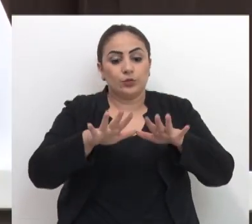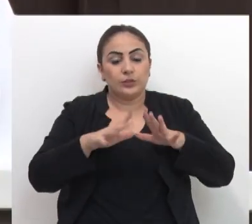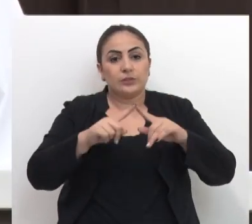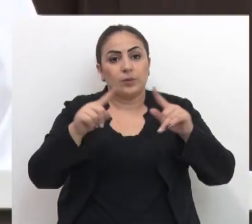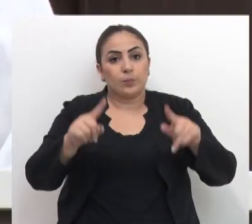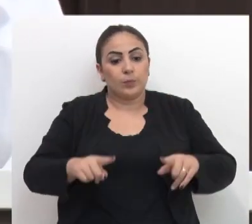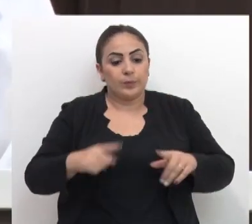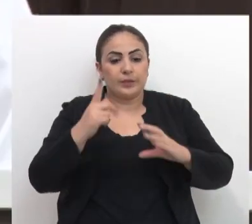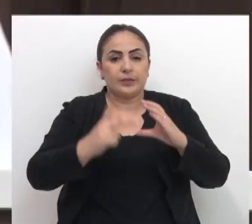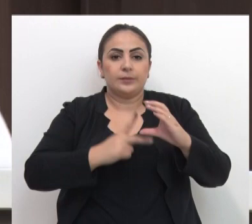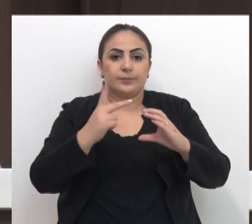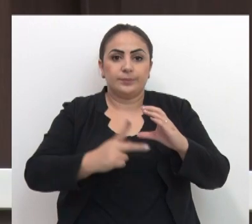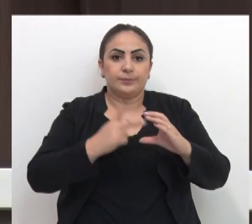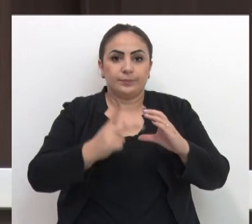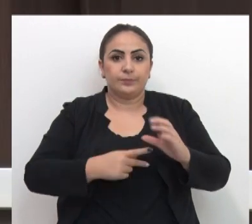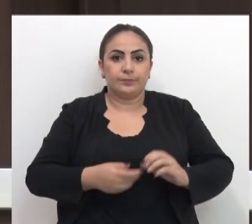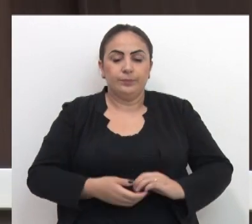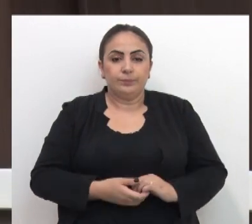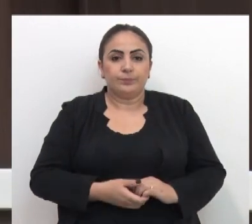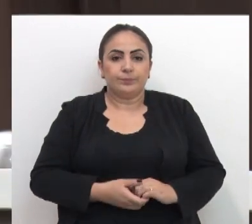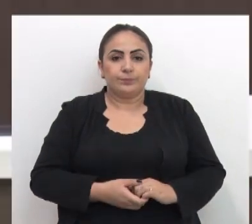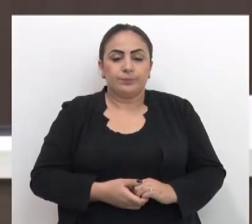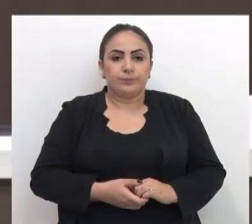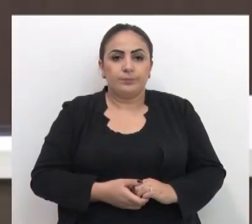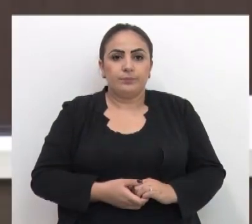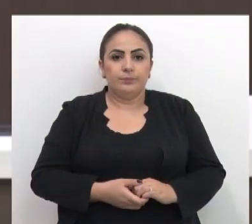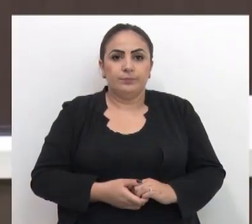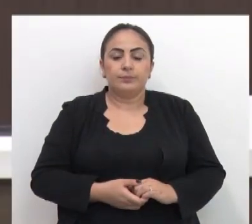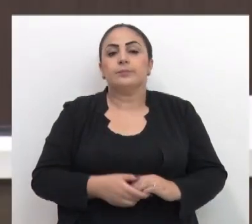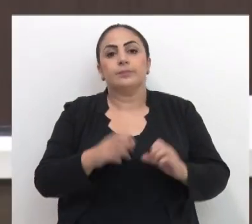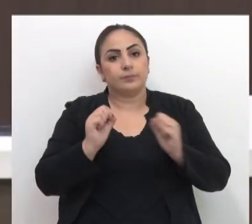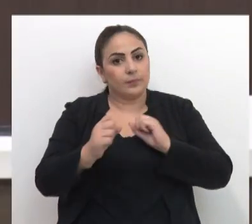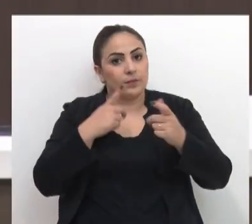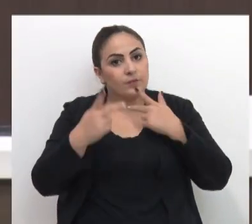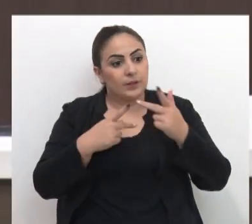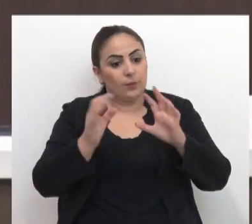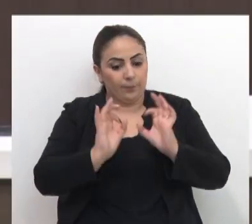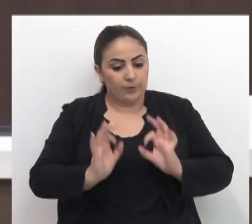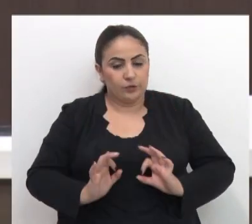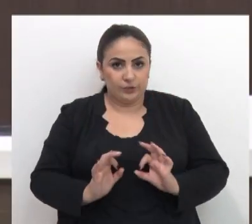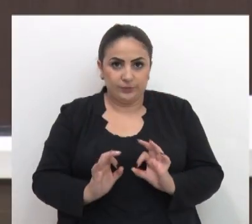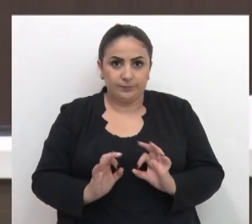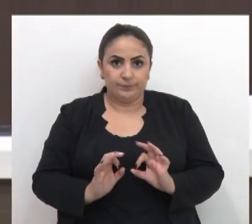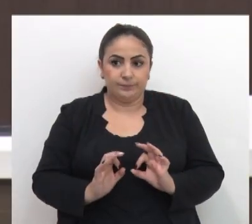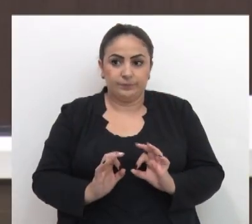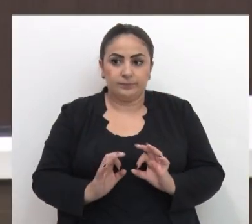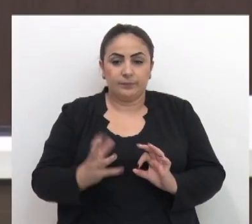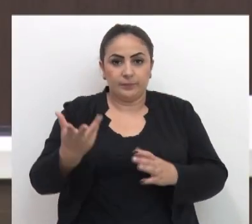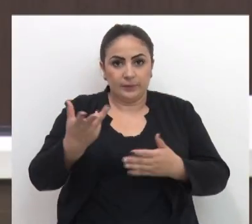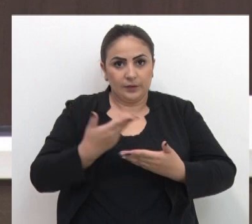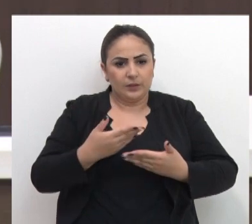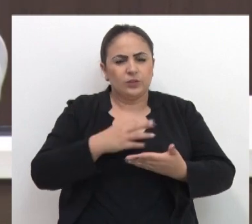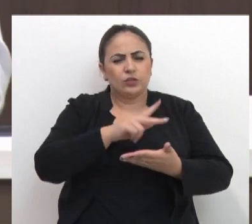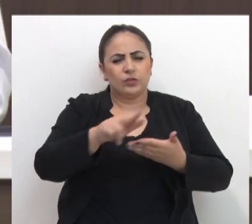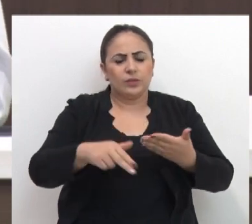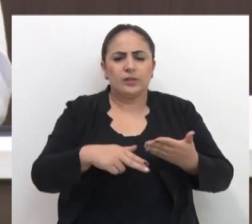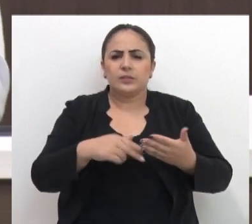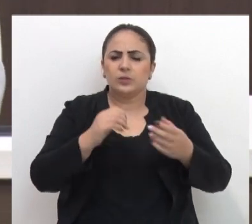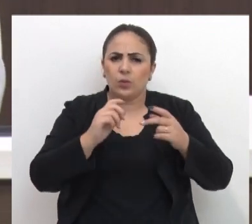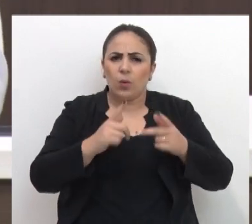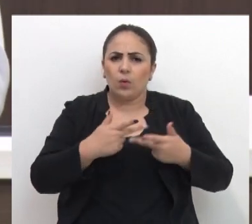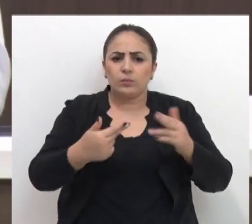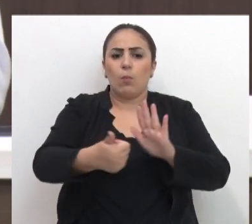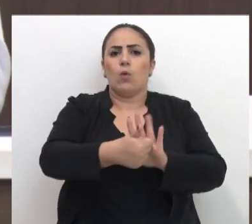uma audiência pública na Câmara Municipal. E, diga-se de passagem, o projeto recebeu aqui vários